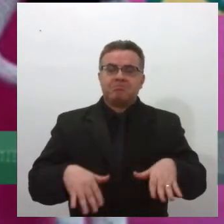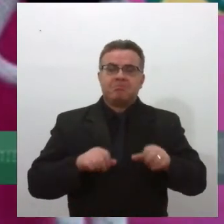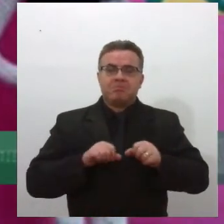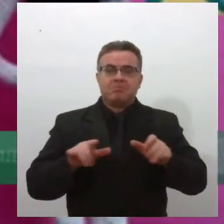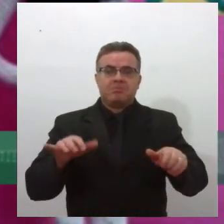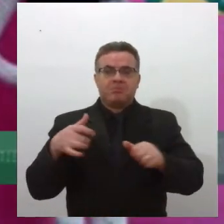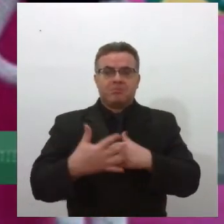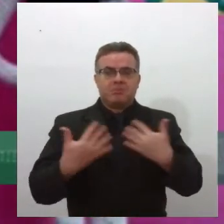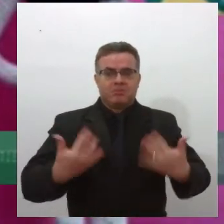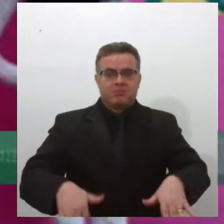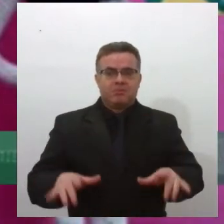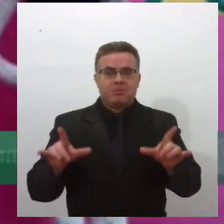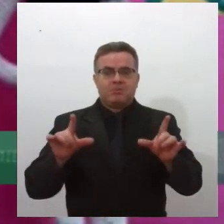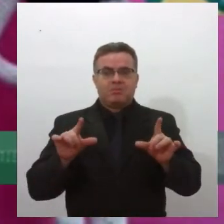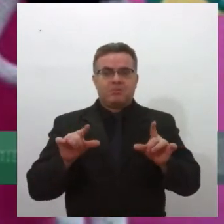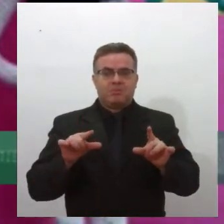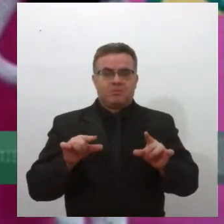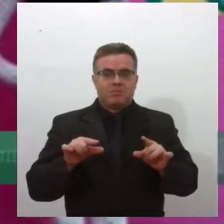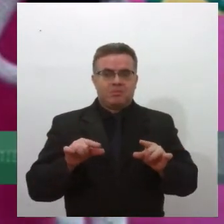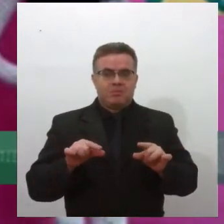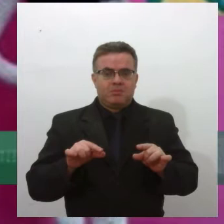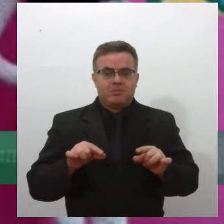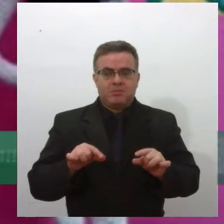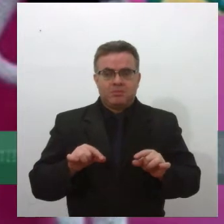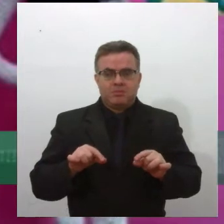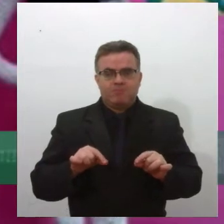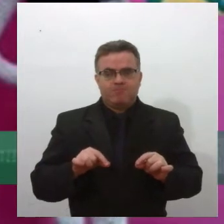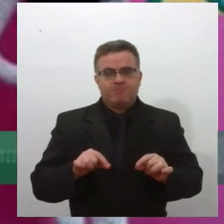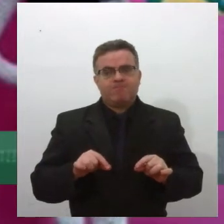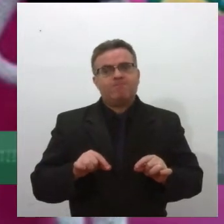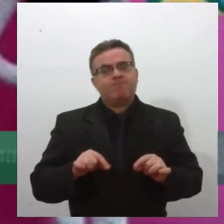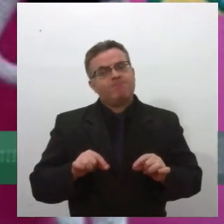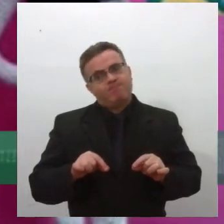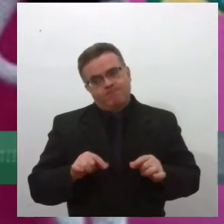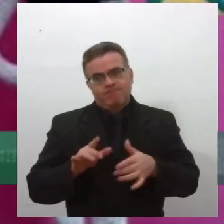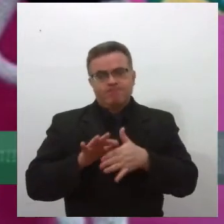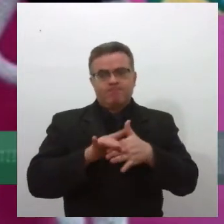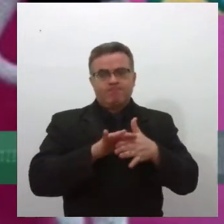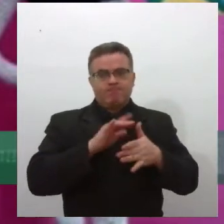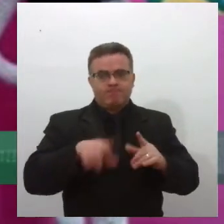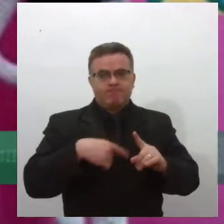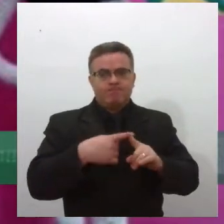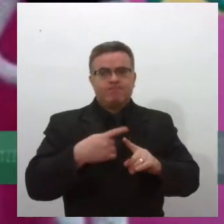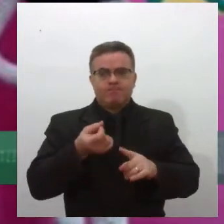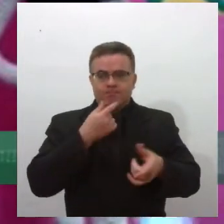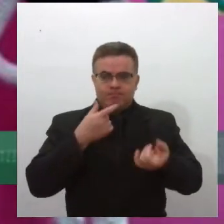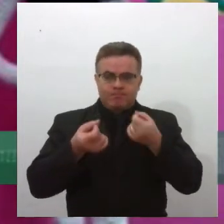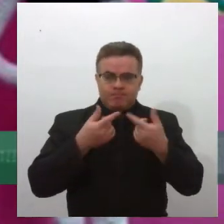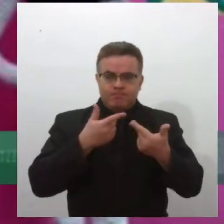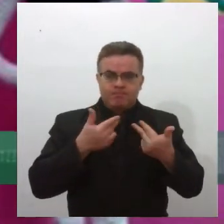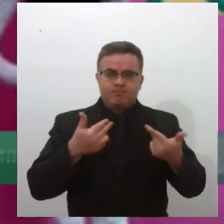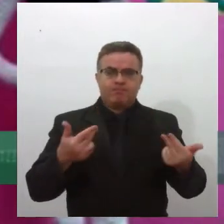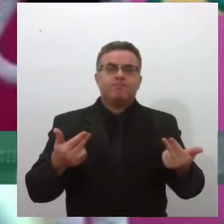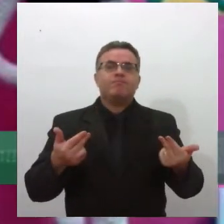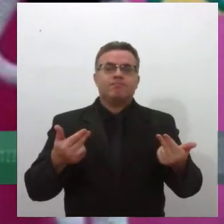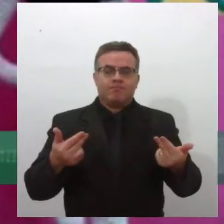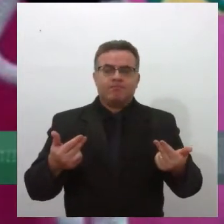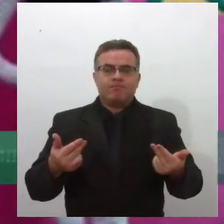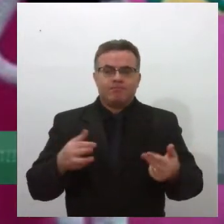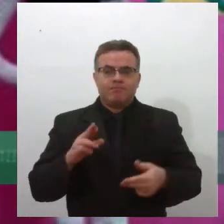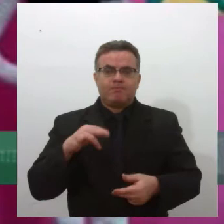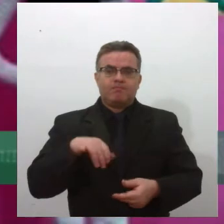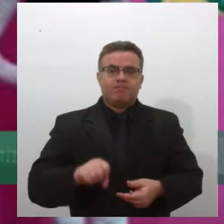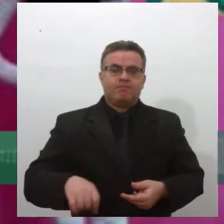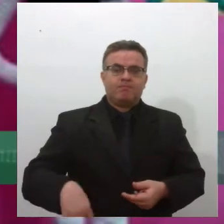também diminuiu um pouco, afetou, né? Afetou a questão também das doenças, né? Em razão dos remédios e que afetam o rim, etc.